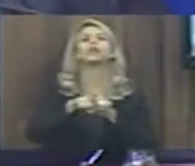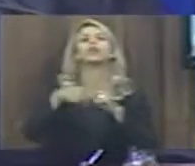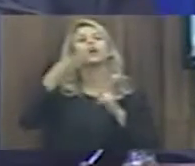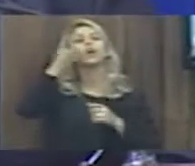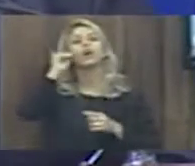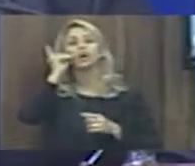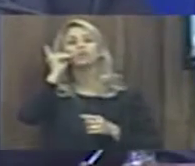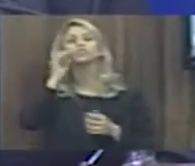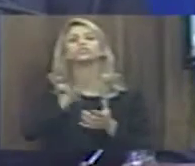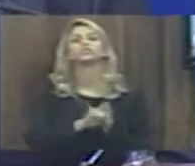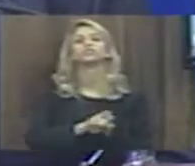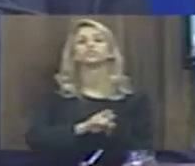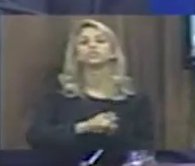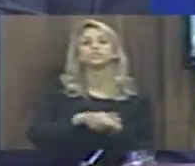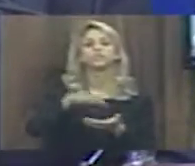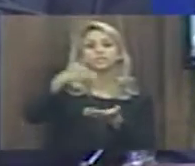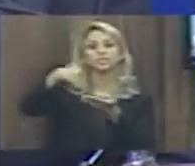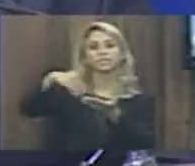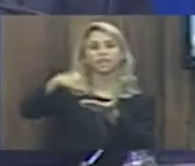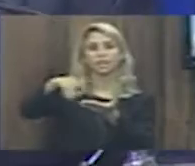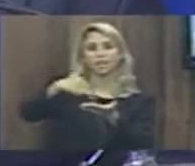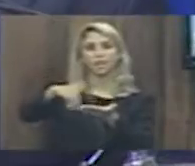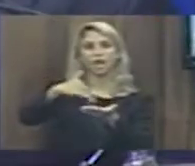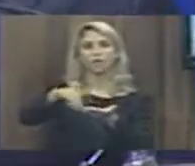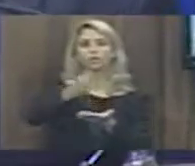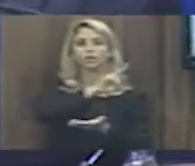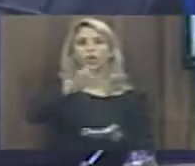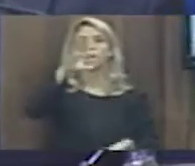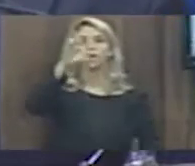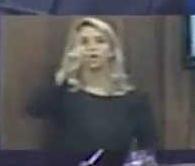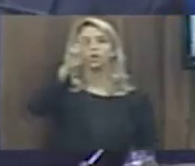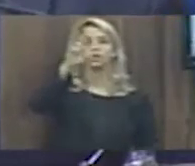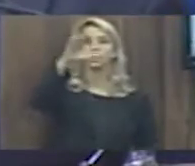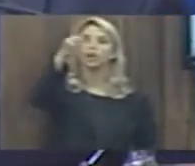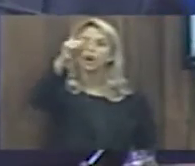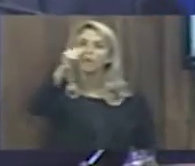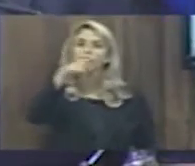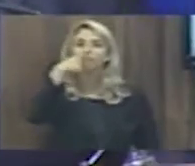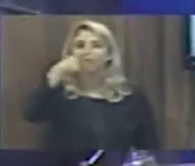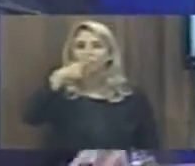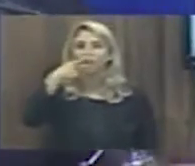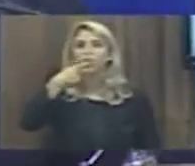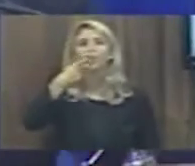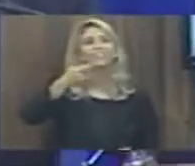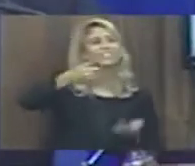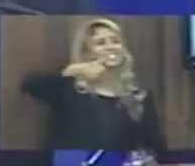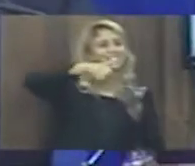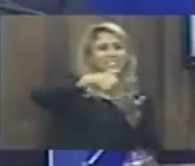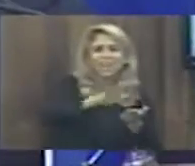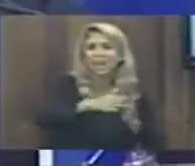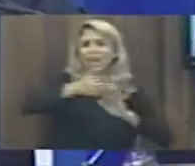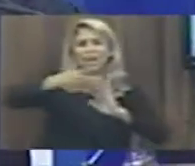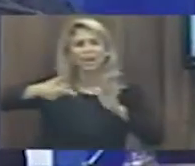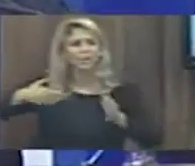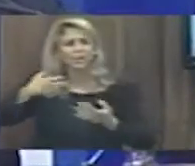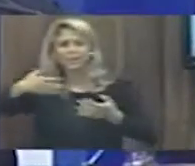o Duca Monteiro, dizendo que ele saiu do governo por conta dessas denúncias.